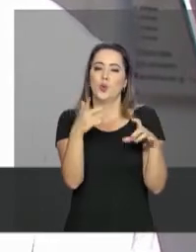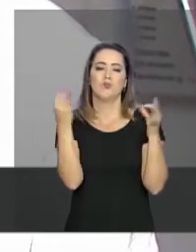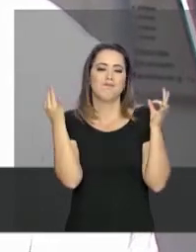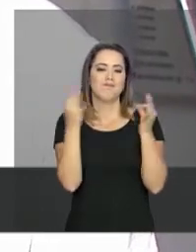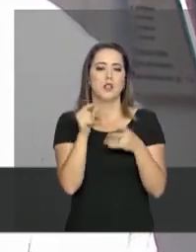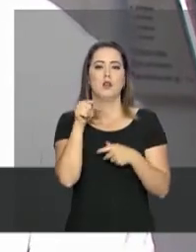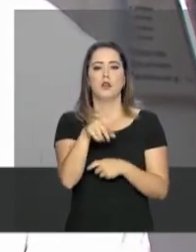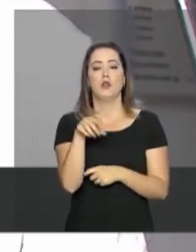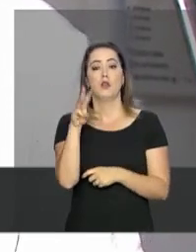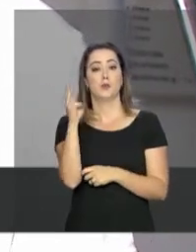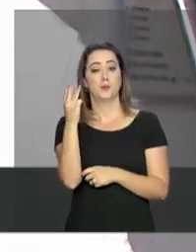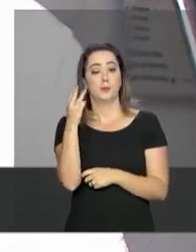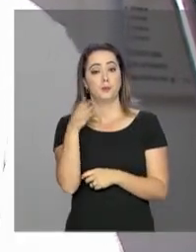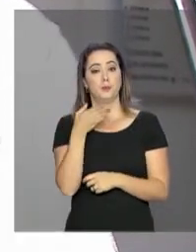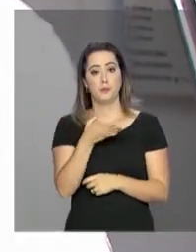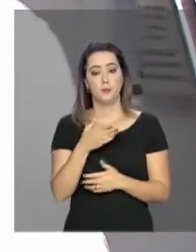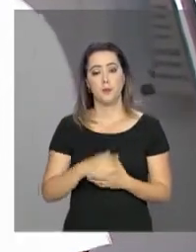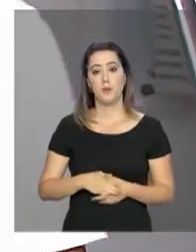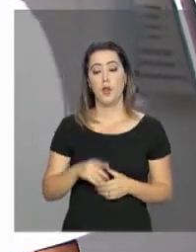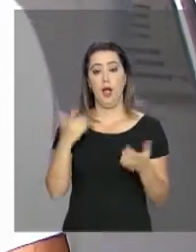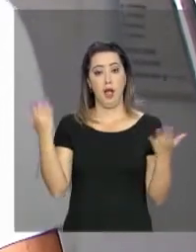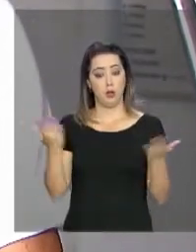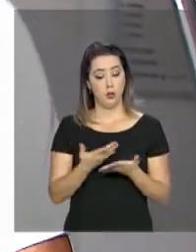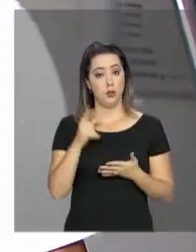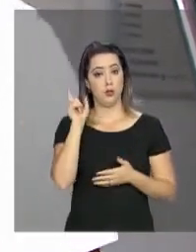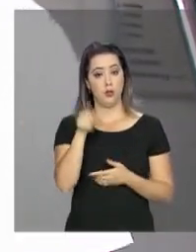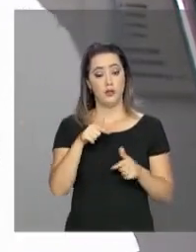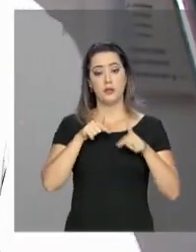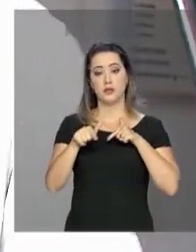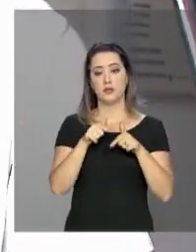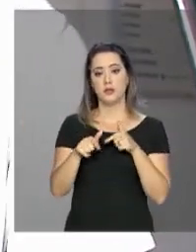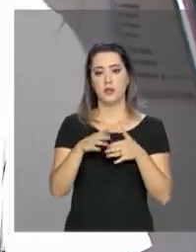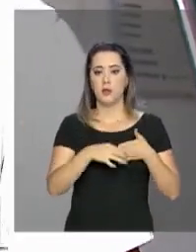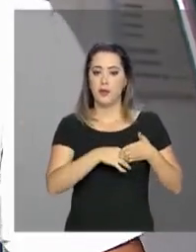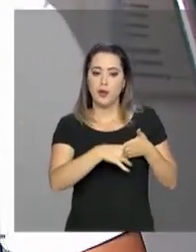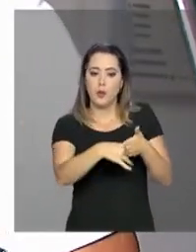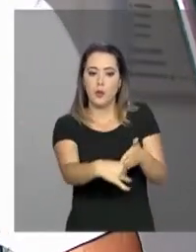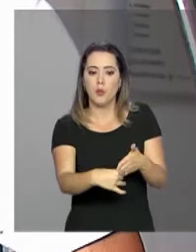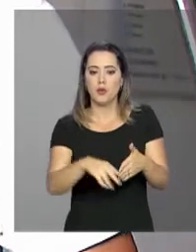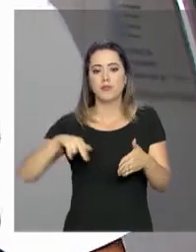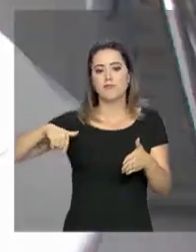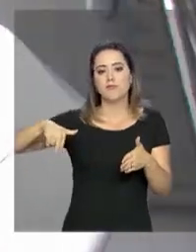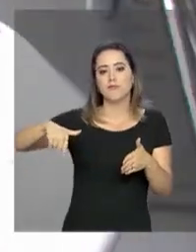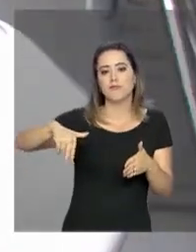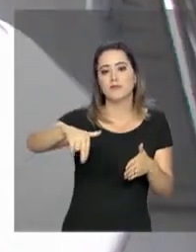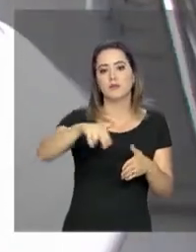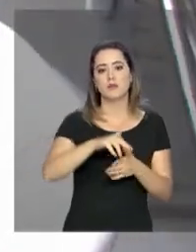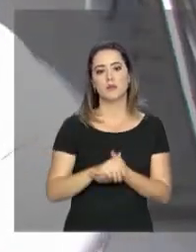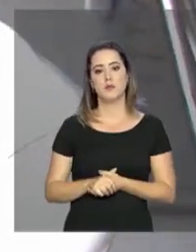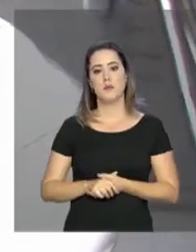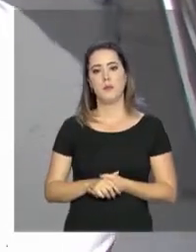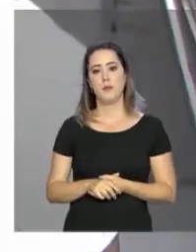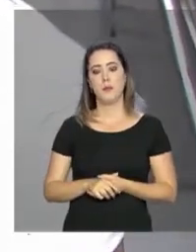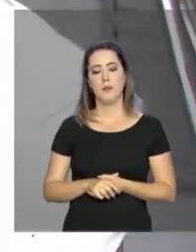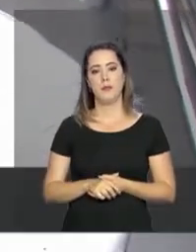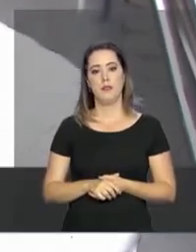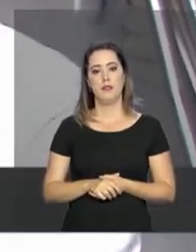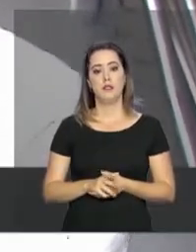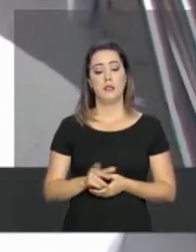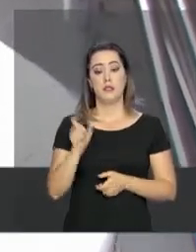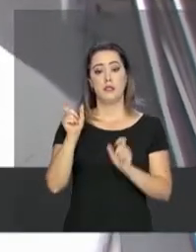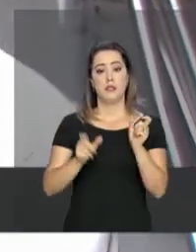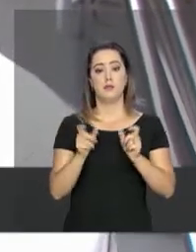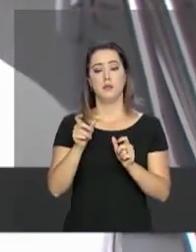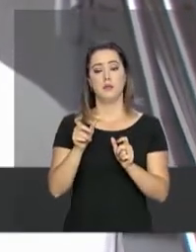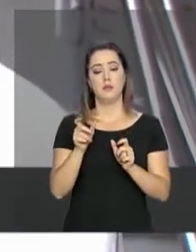Nacional dos Lençóis Maranhenses, onde agora trabalha como guia de caminhadas. Sempre o pessoal mudando